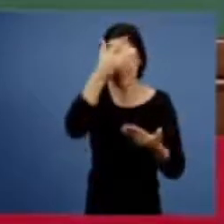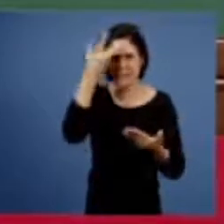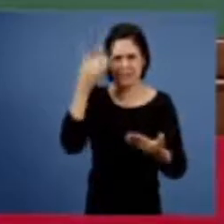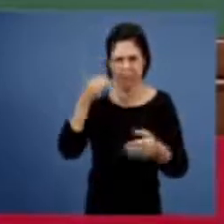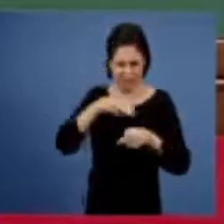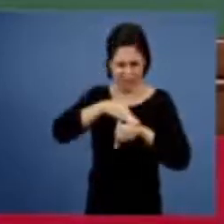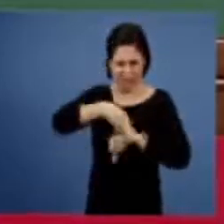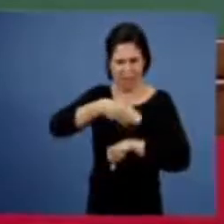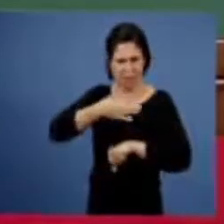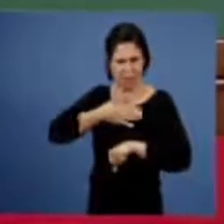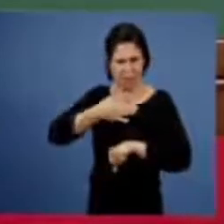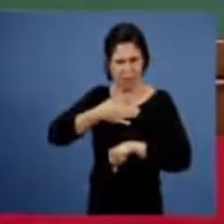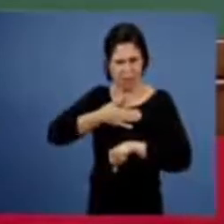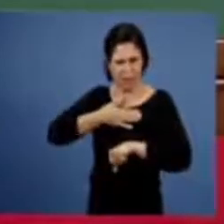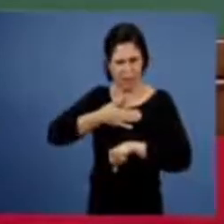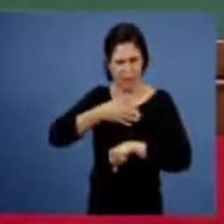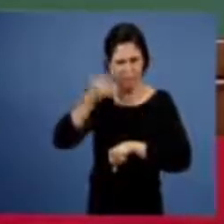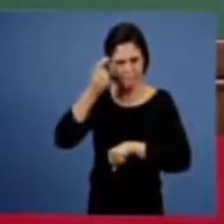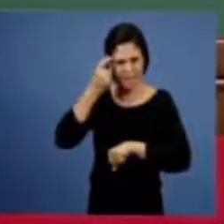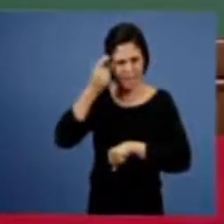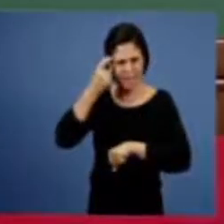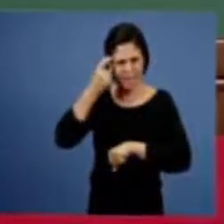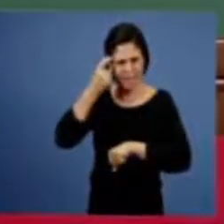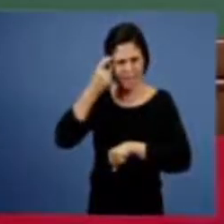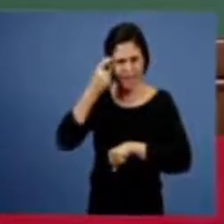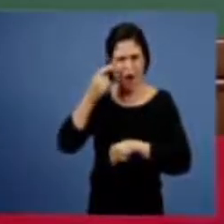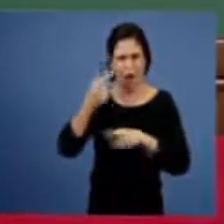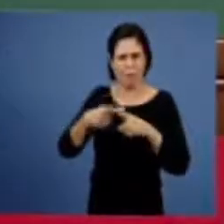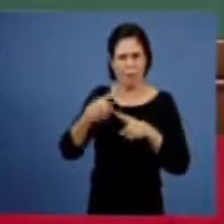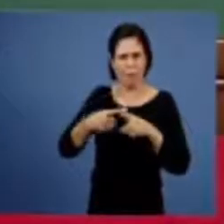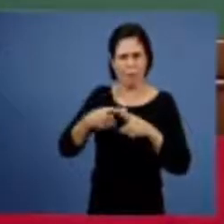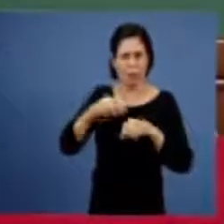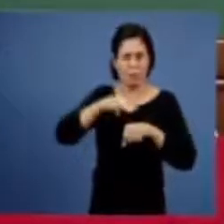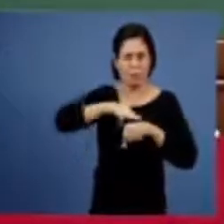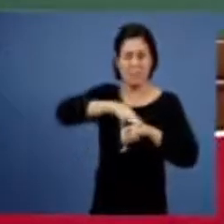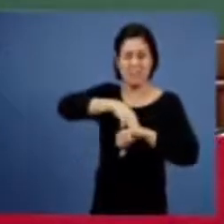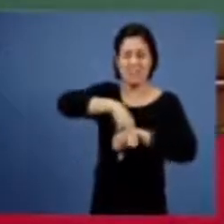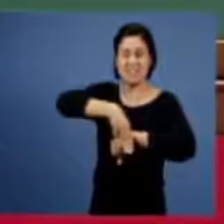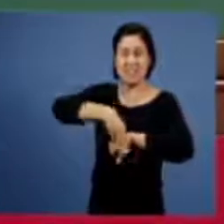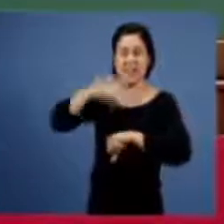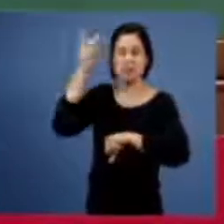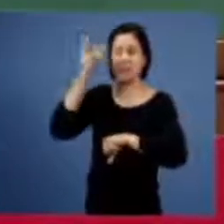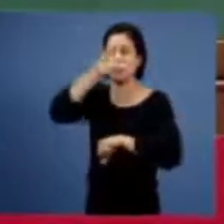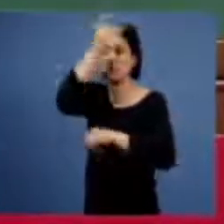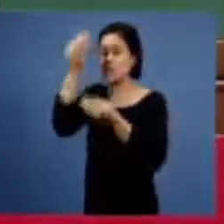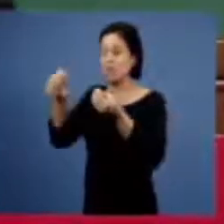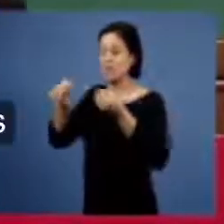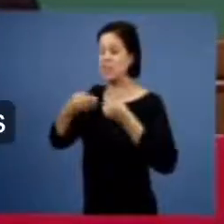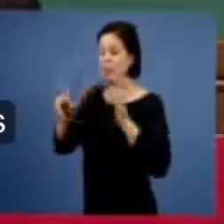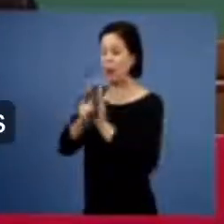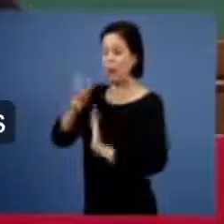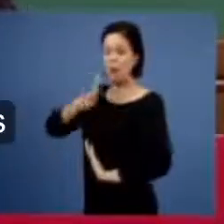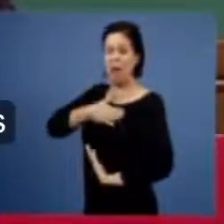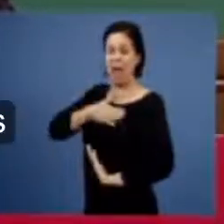ministério e começar a atribuir que o ministério que o Espírito Santo está me dando é meu eu sou o